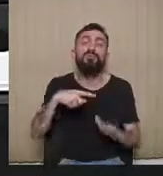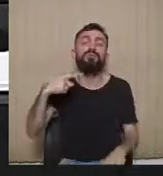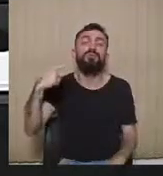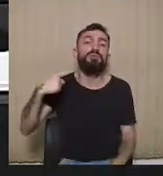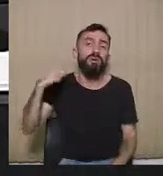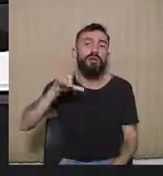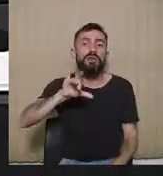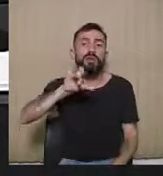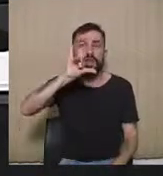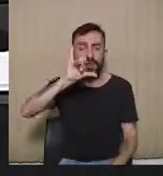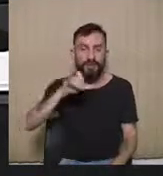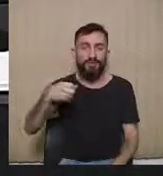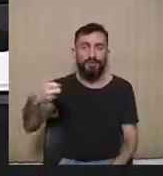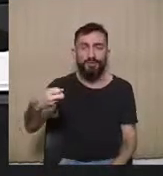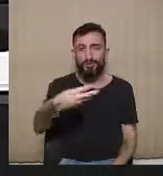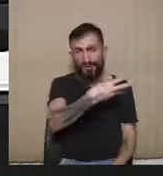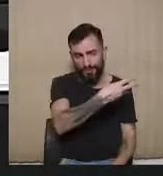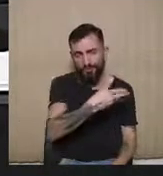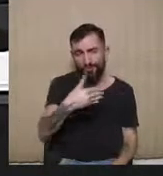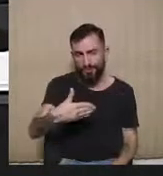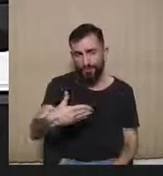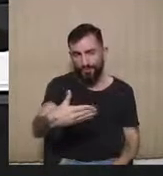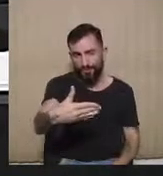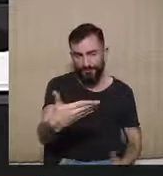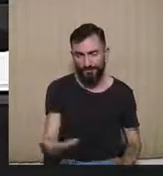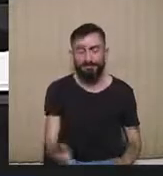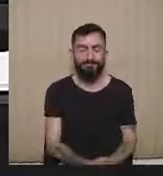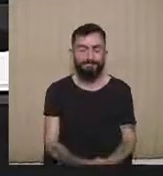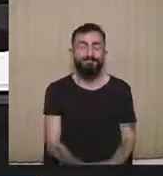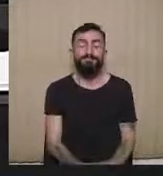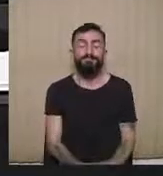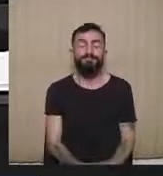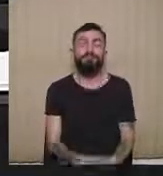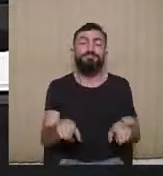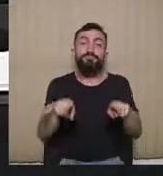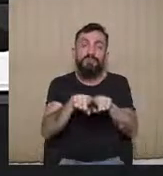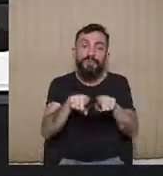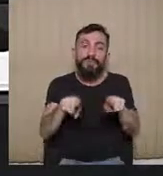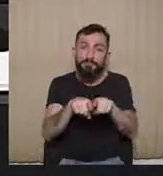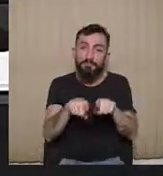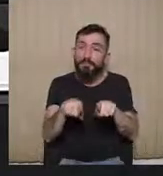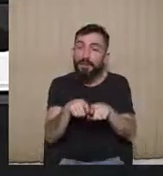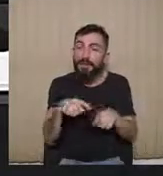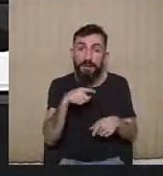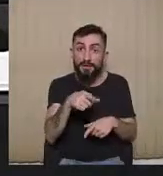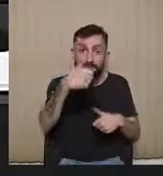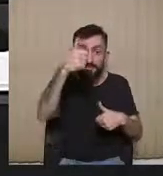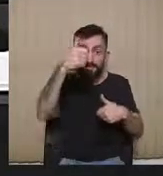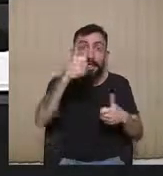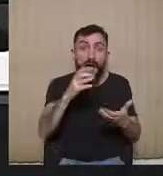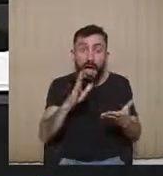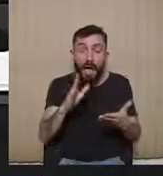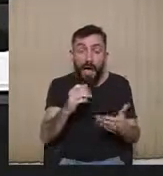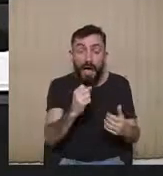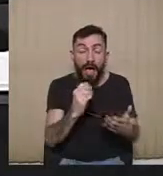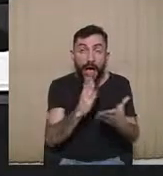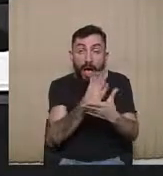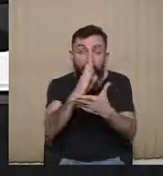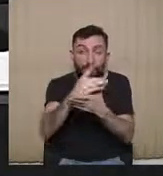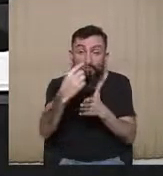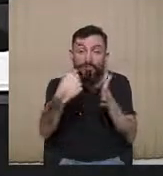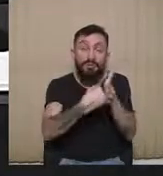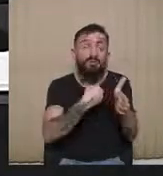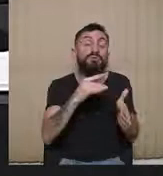2.0, vamos dizer assim também. E nós temos aqui questões que são de alta complexidade. Nós temos big